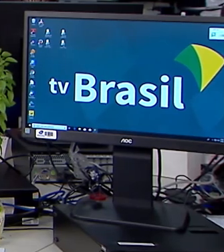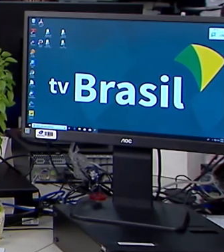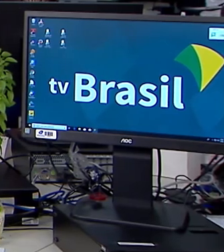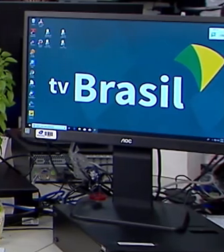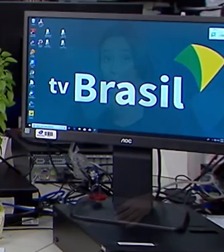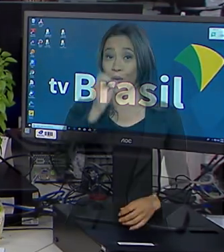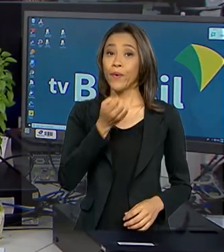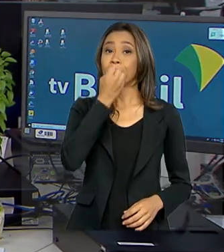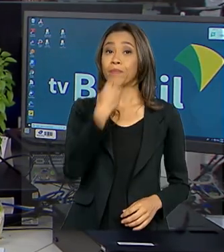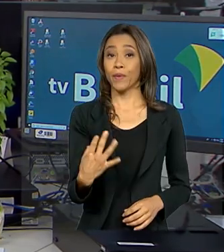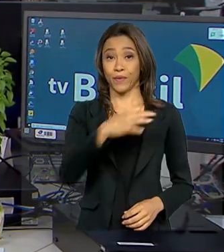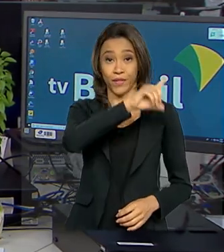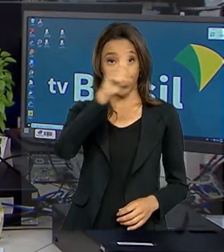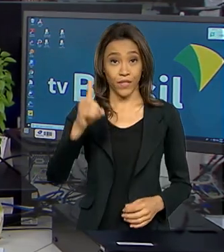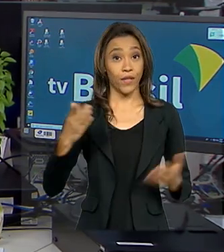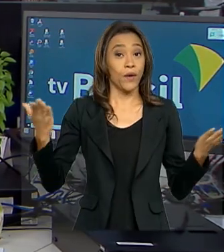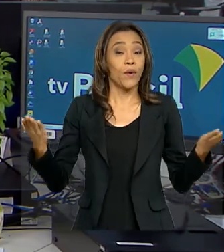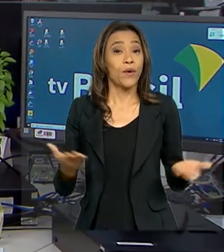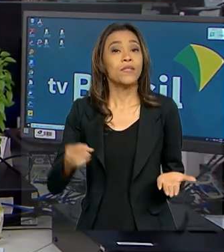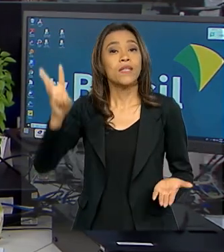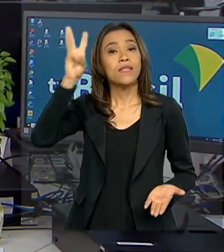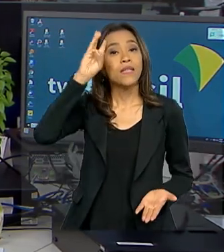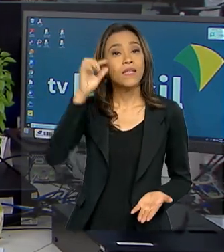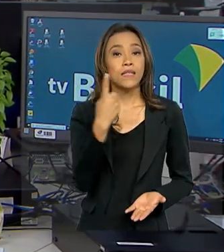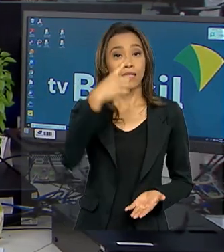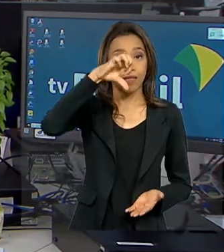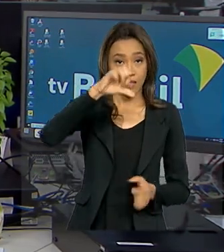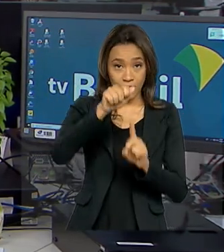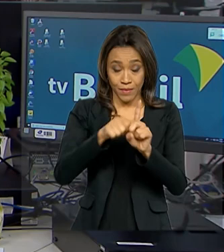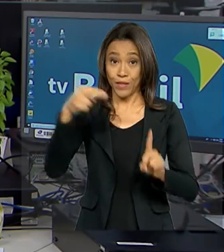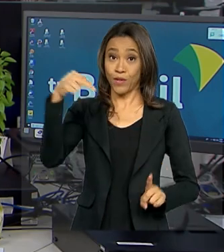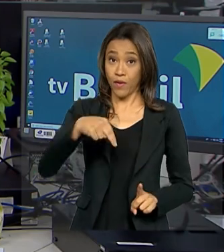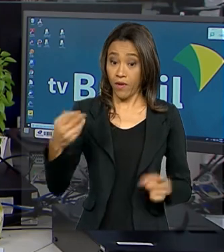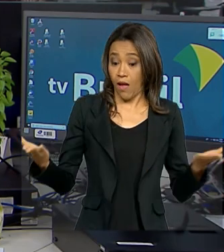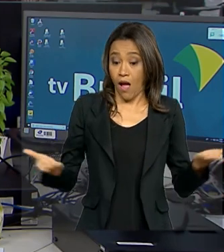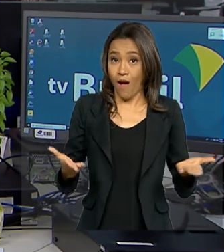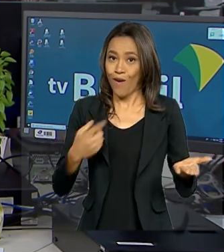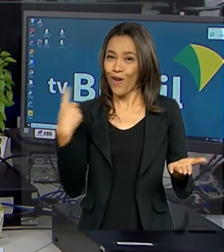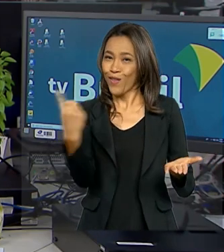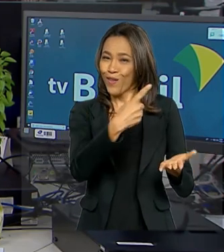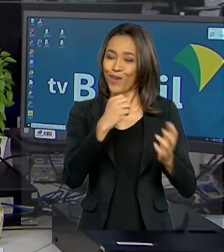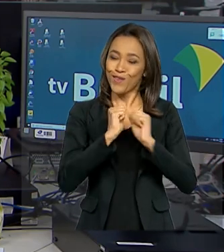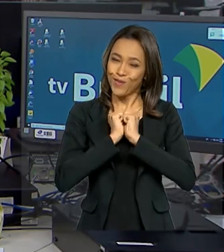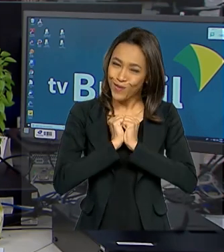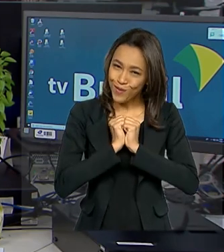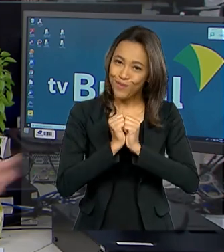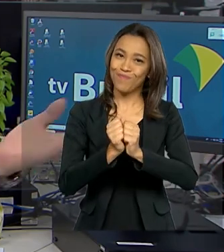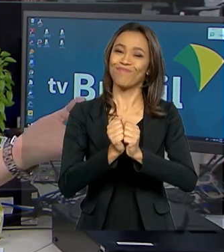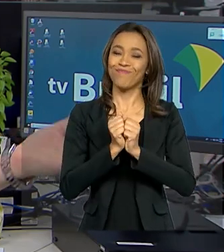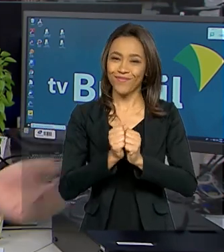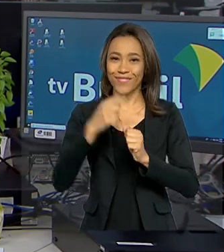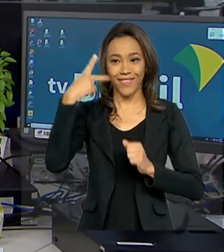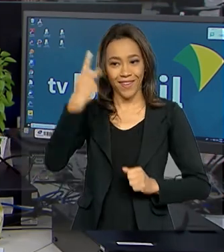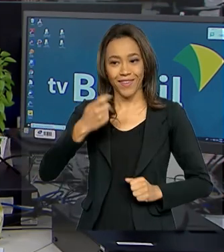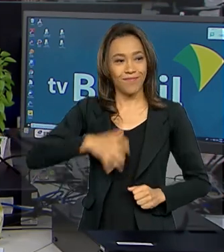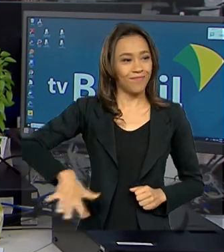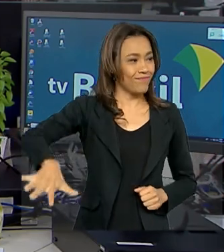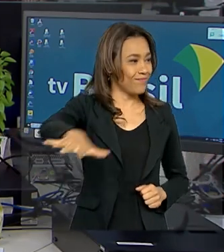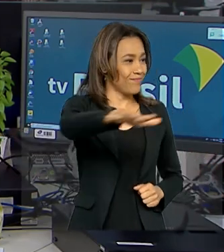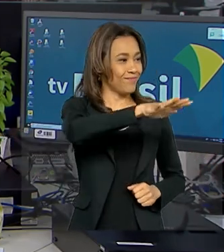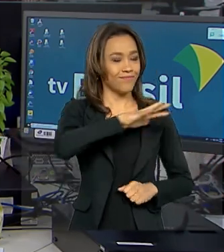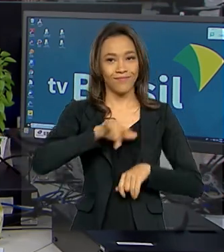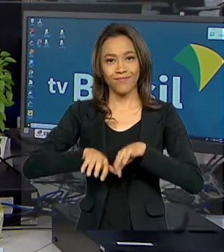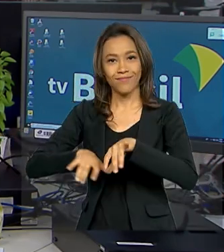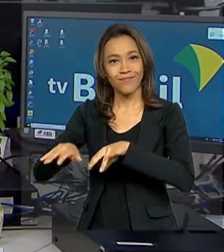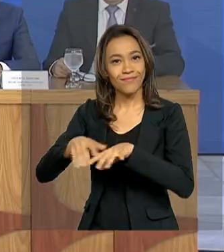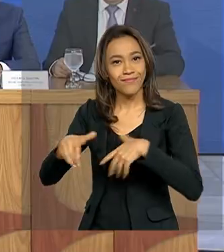Olá, bom dia pra você. Hoje é terça-feira, 19 de novembro. A partir de agora, estamos juntos no Brasil em Dia, direto da nossa redação.